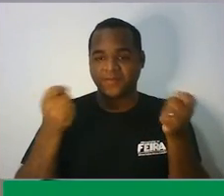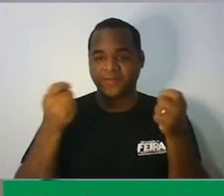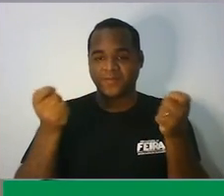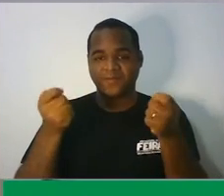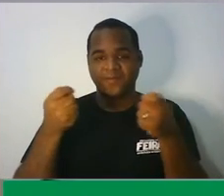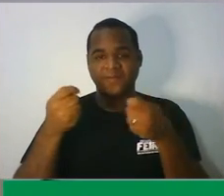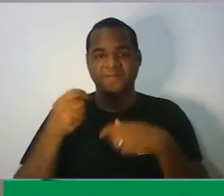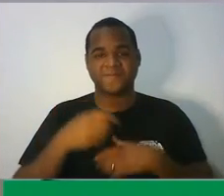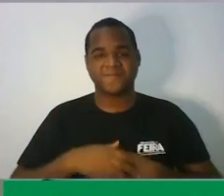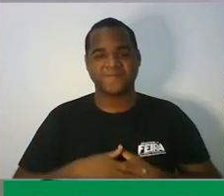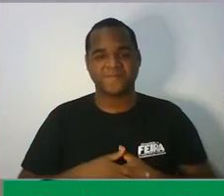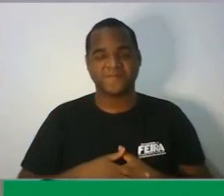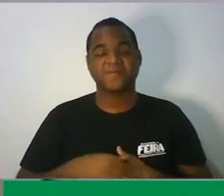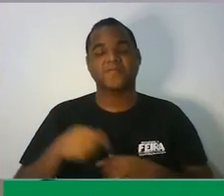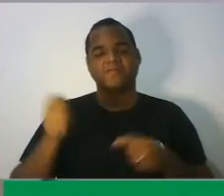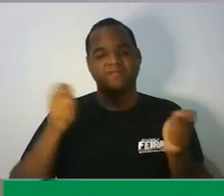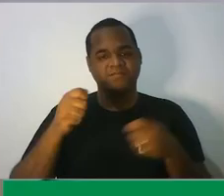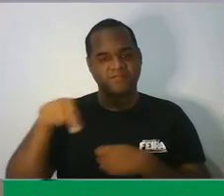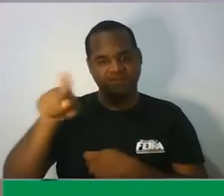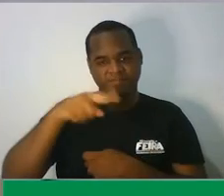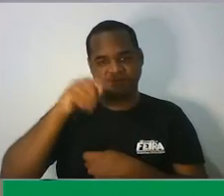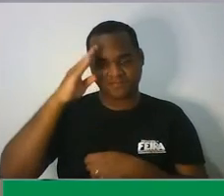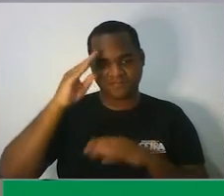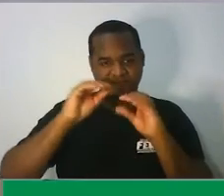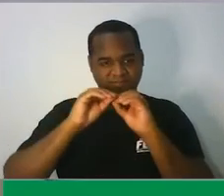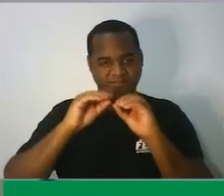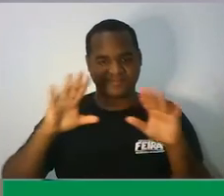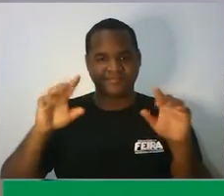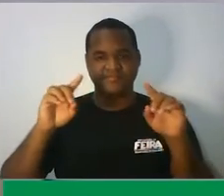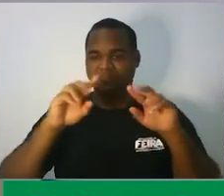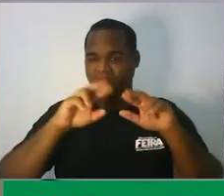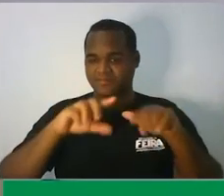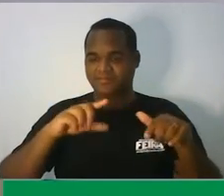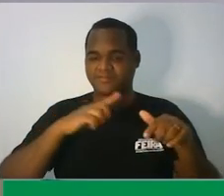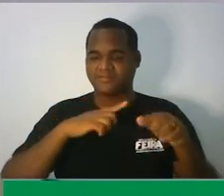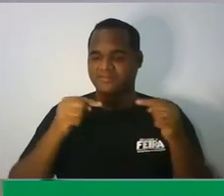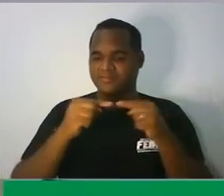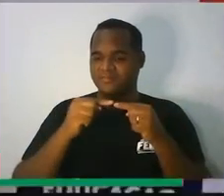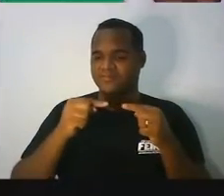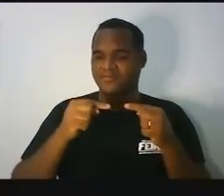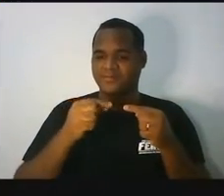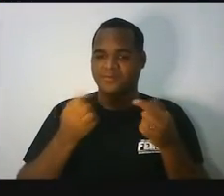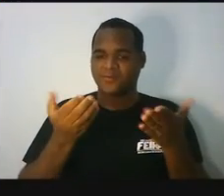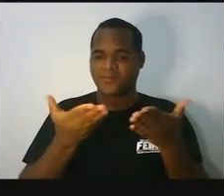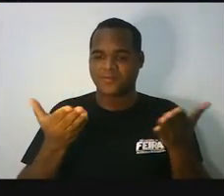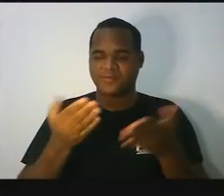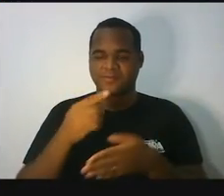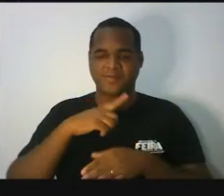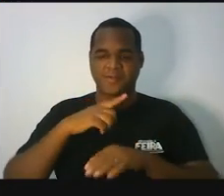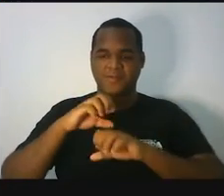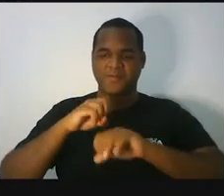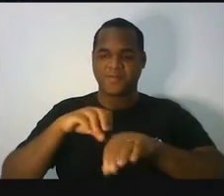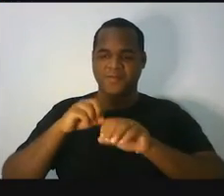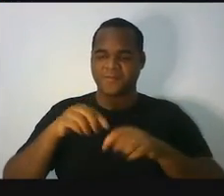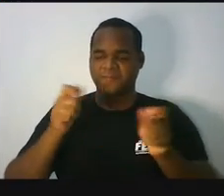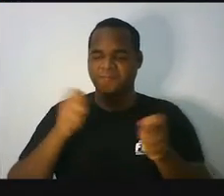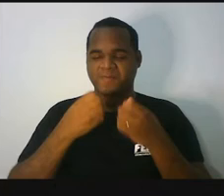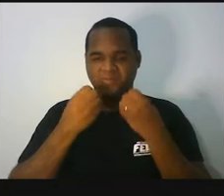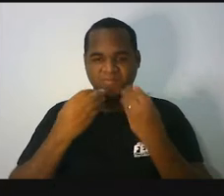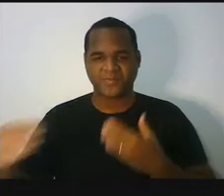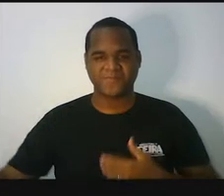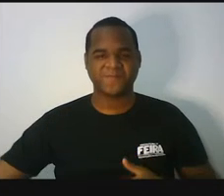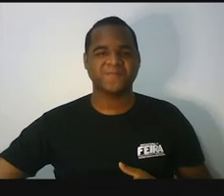entender as coisas da aula de hoje, tá bom? Bom,